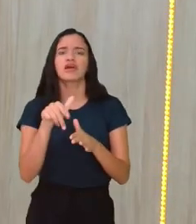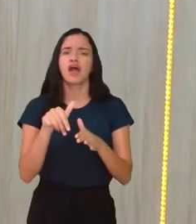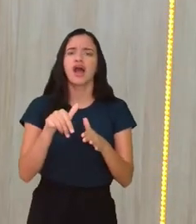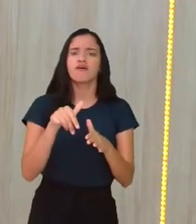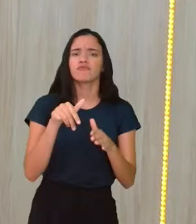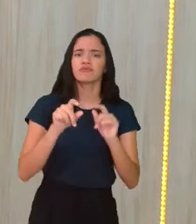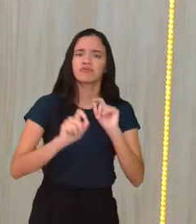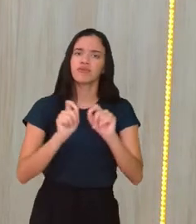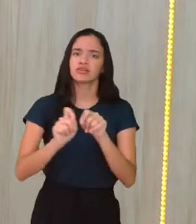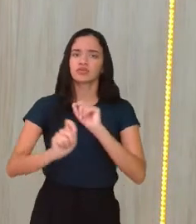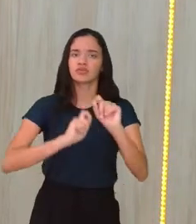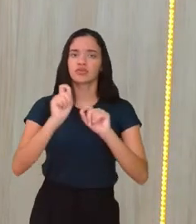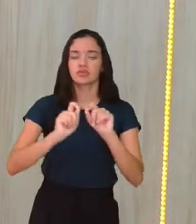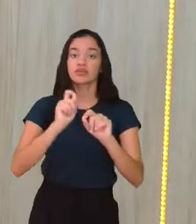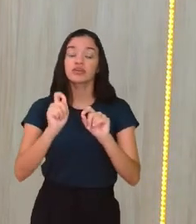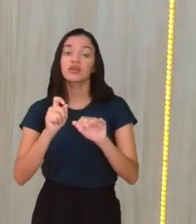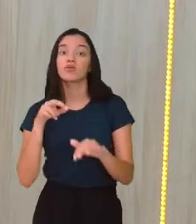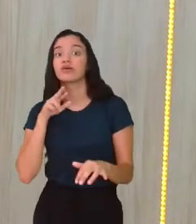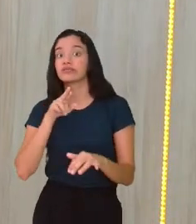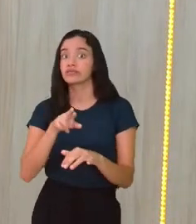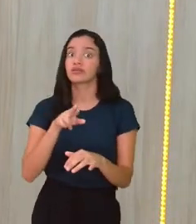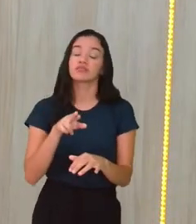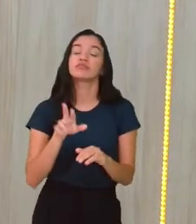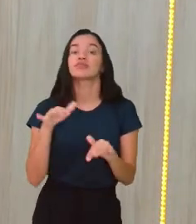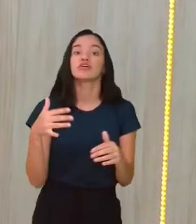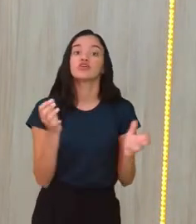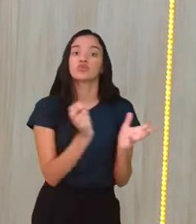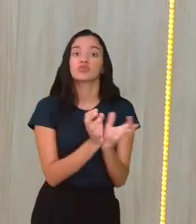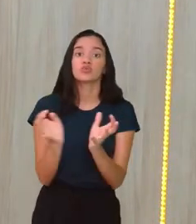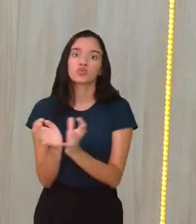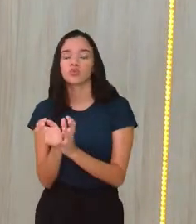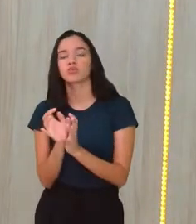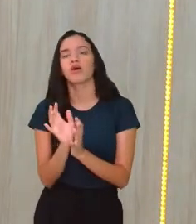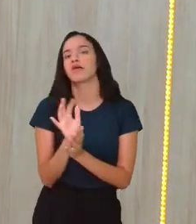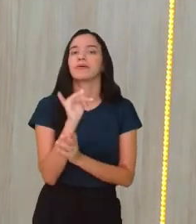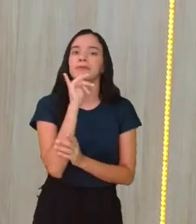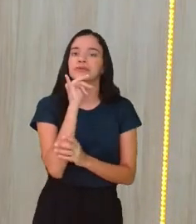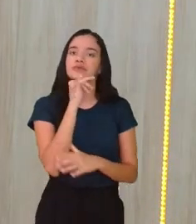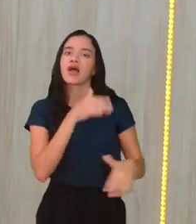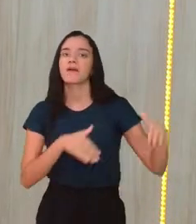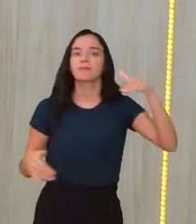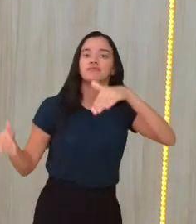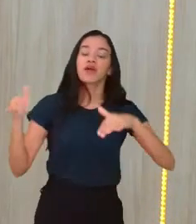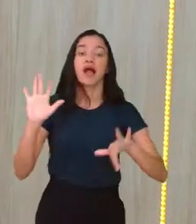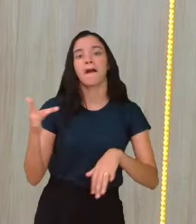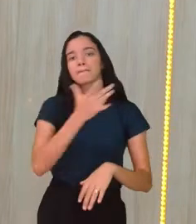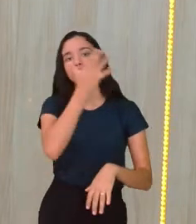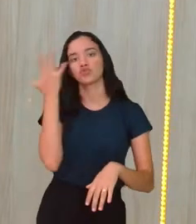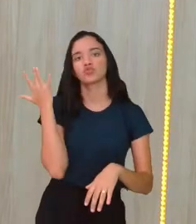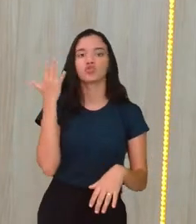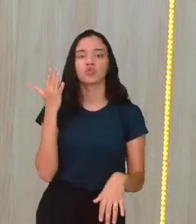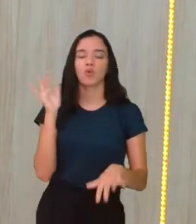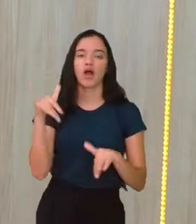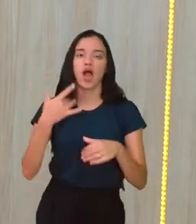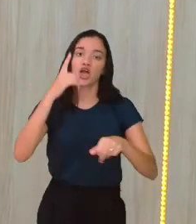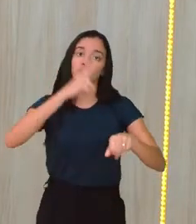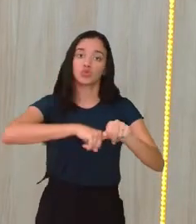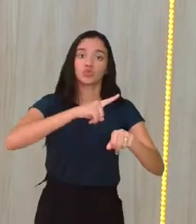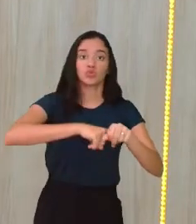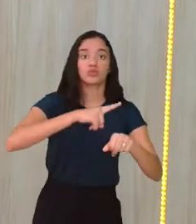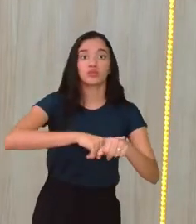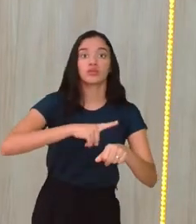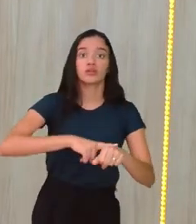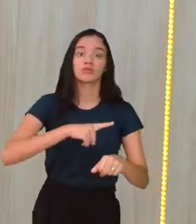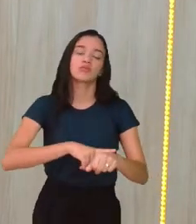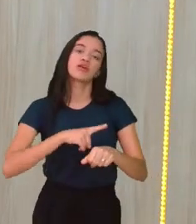determina o resultado da equipe. Na natação, por exemplo, quando a pessoa vai para a água, né? O tempo que ele vai